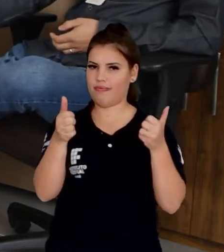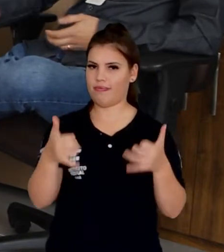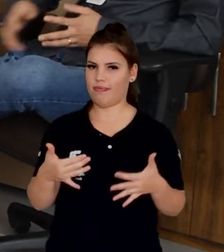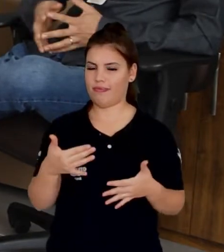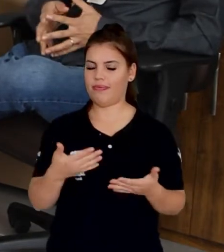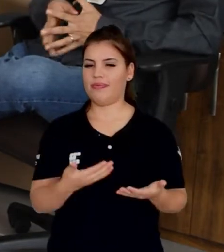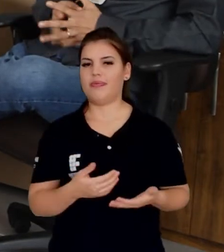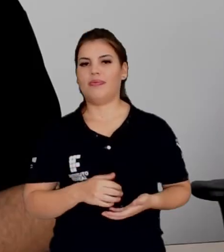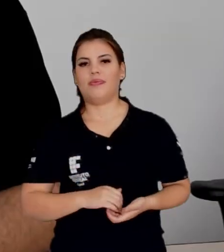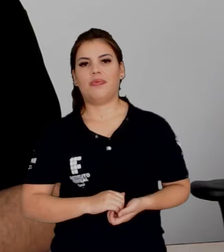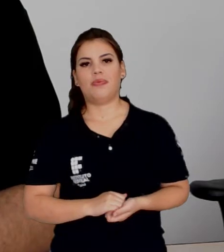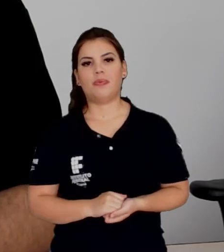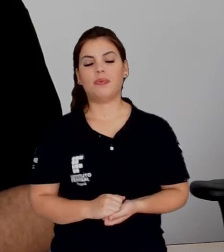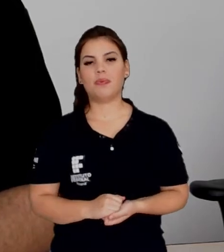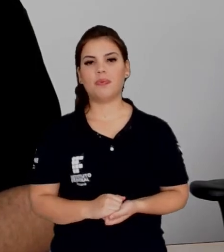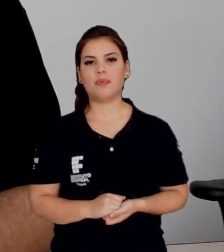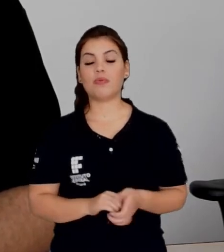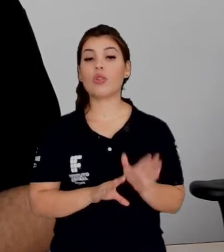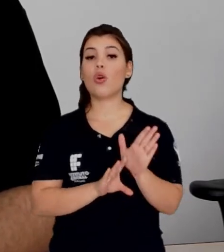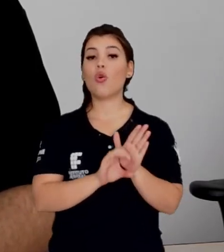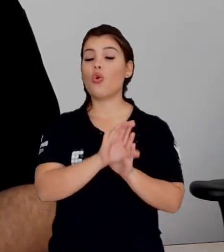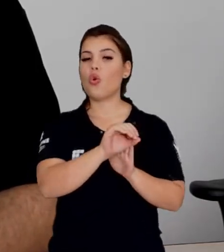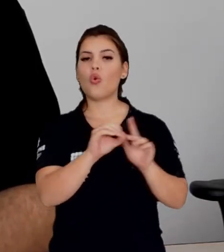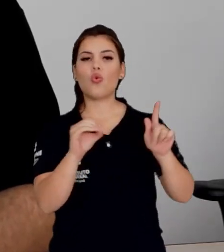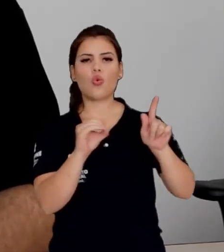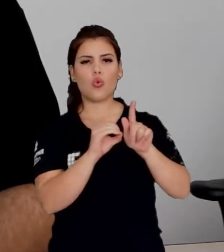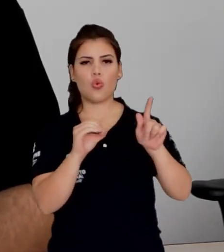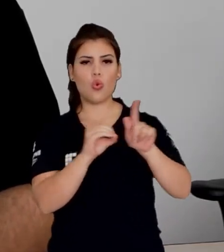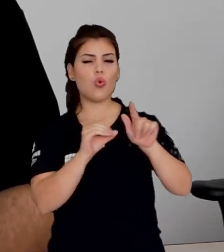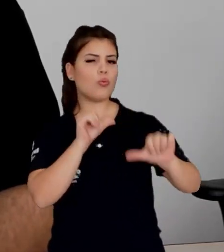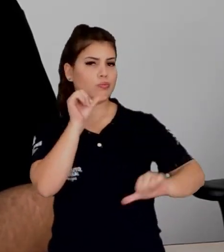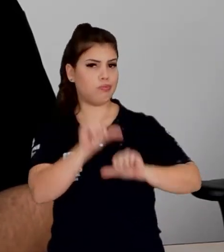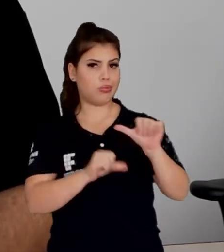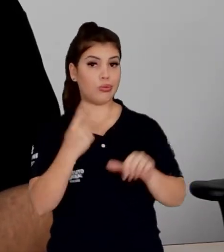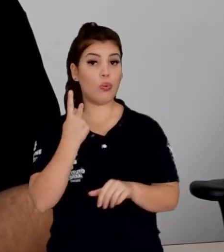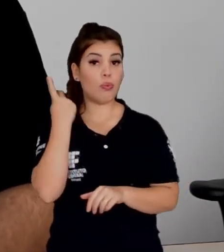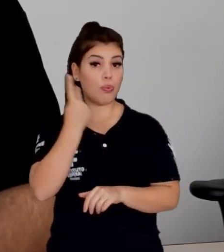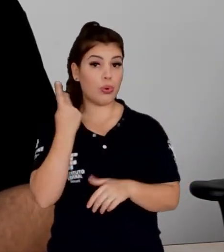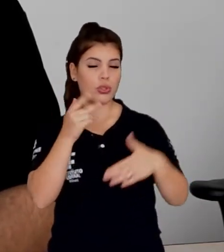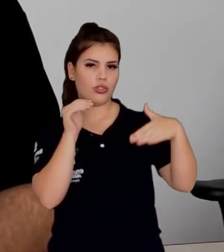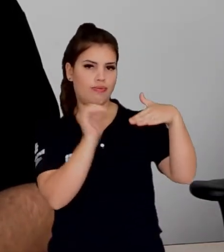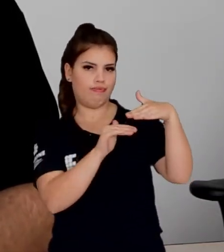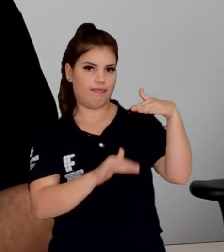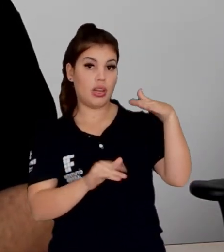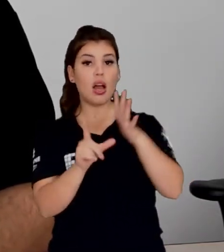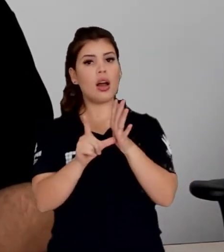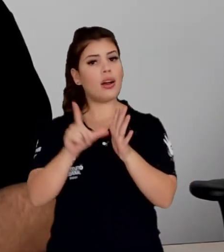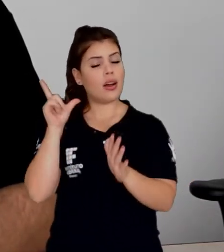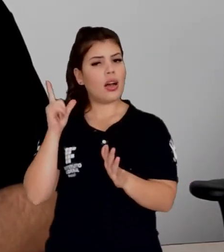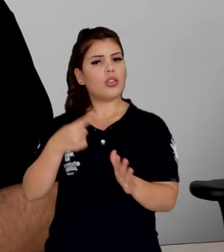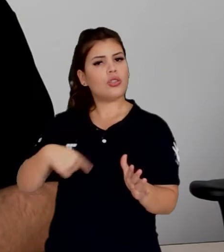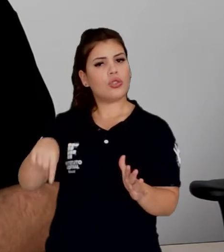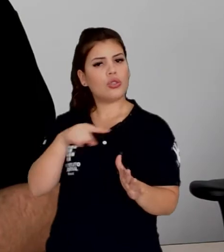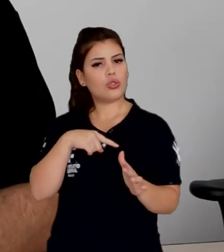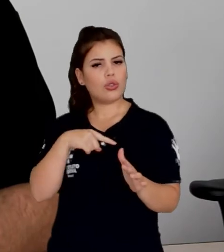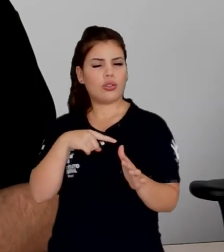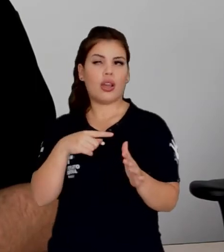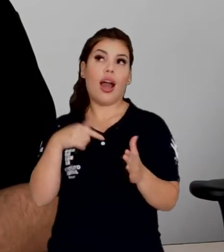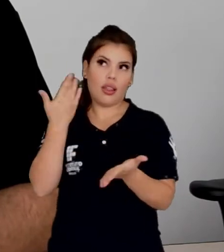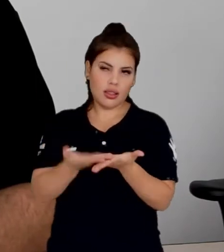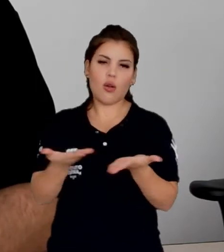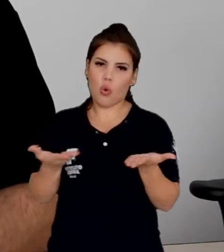vontade. O Google fez uma alteração aí na sua política de armazenamento, e nós tínhamos um armazenamento,